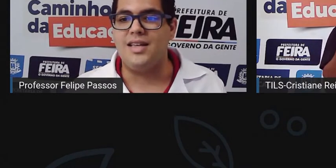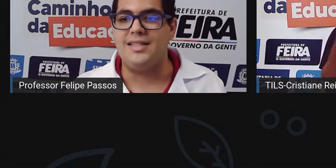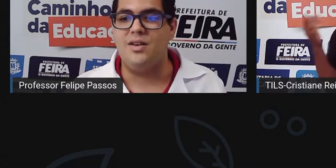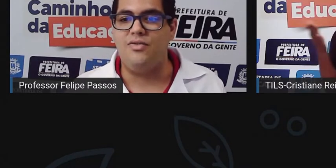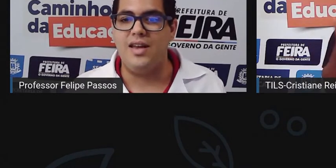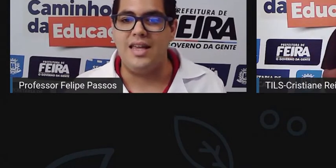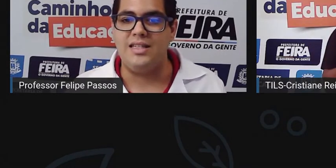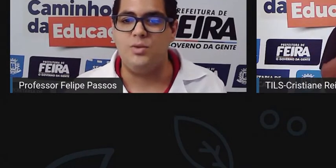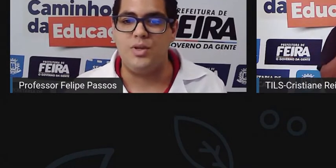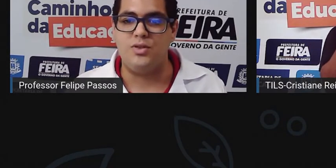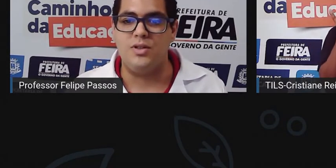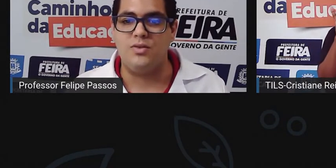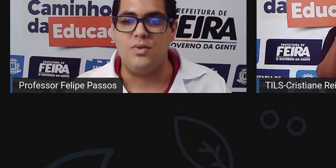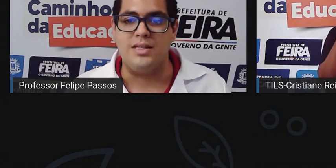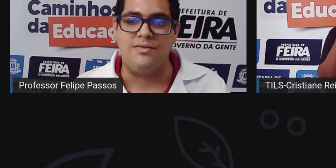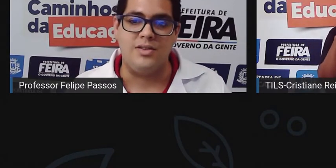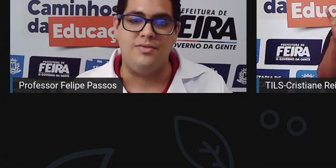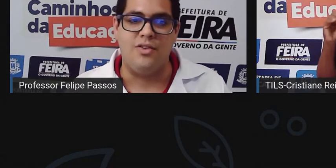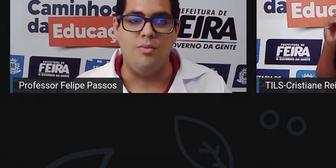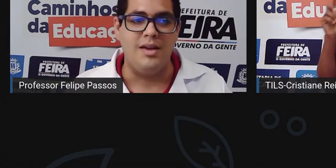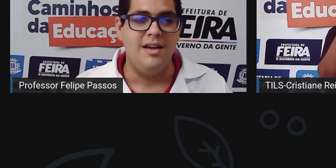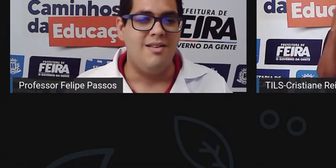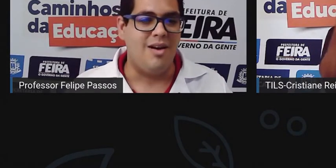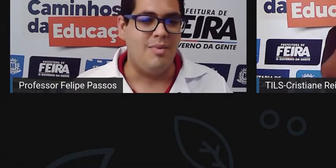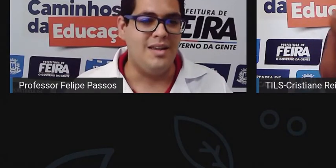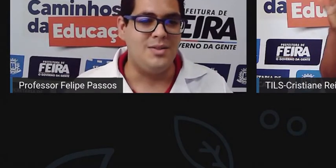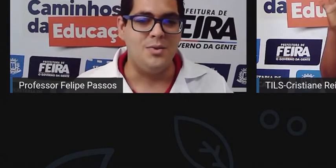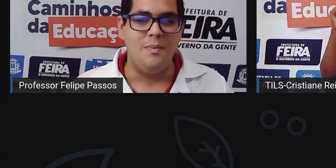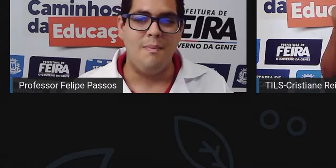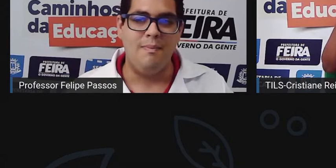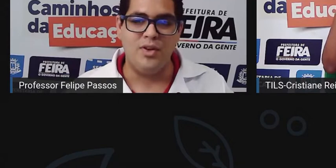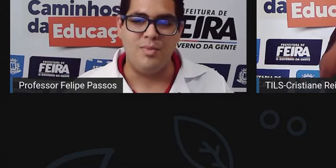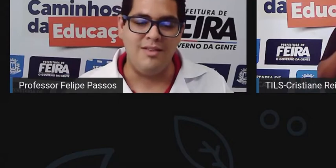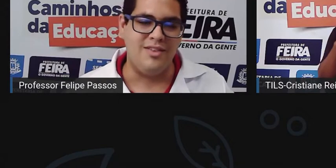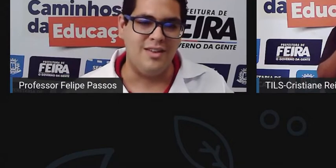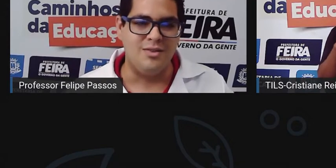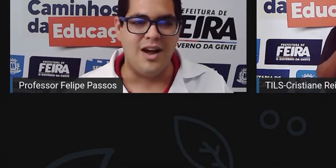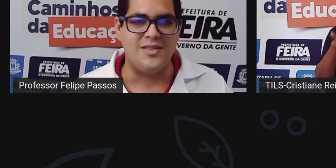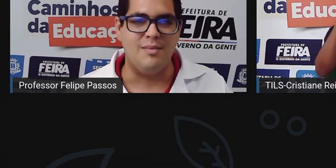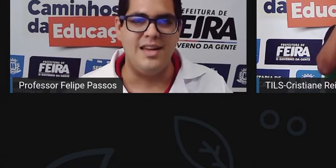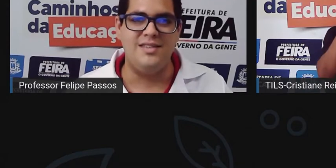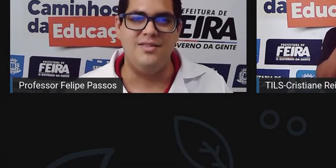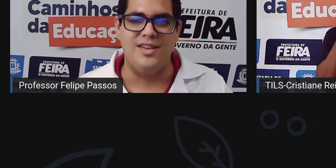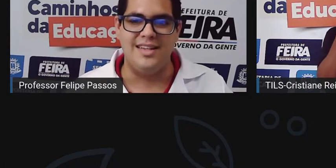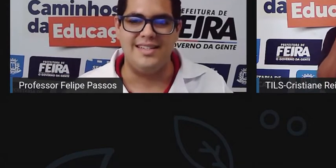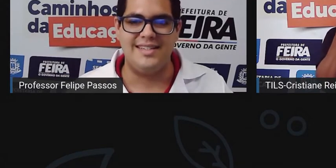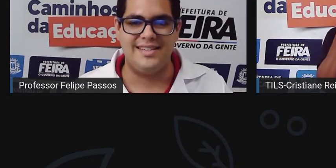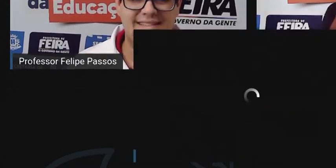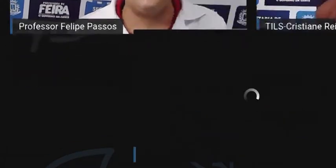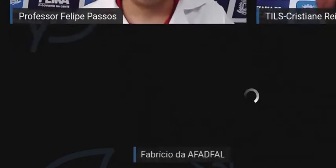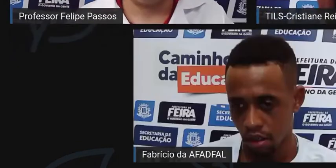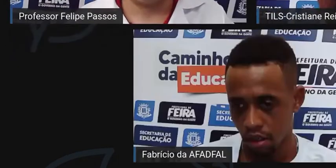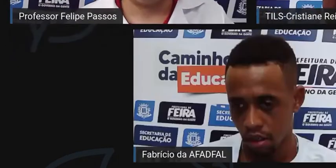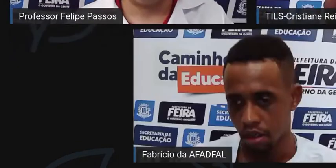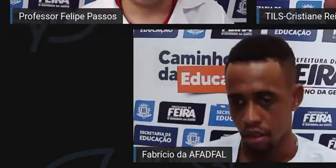a Associação Feirense de Pessoas com Doença Falciforme. Fabrício, muito bem-vindo ao Saberes e Viveres.